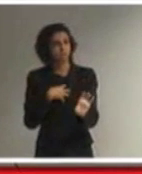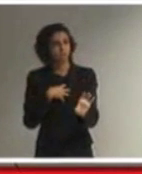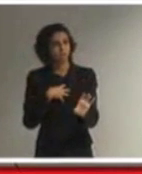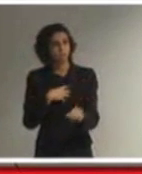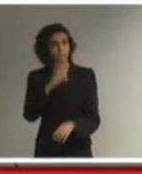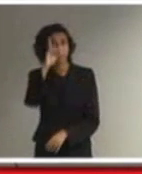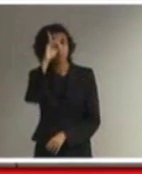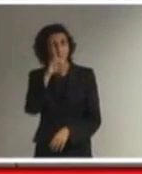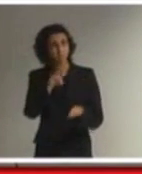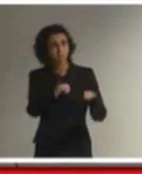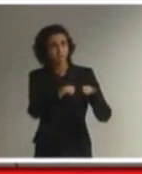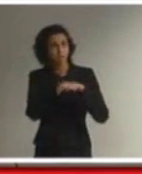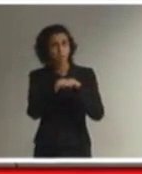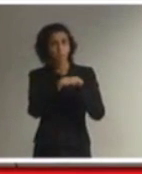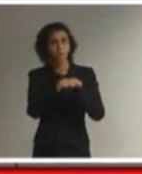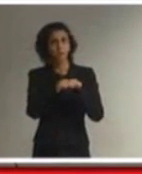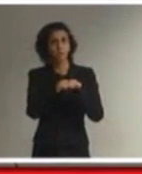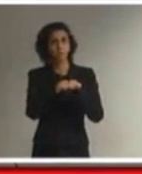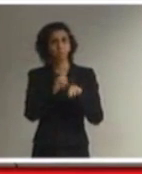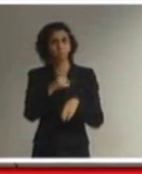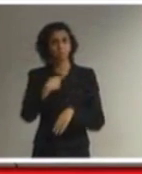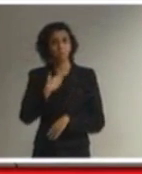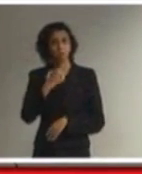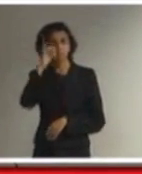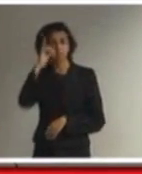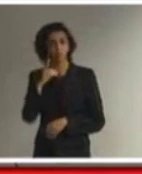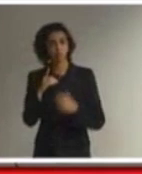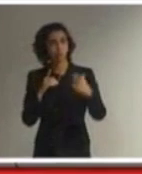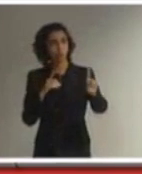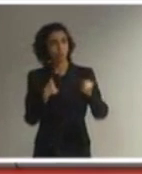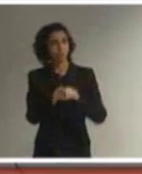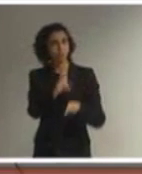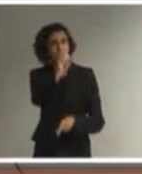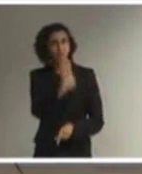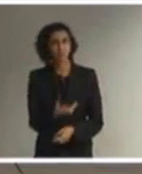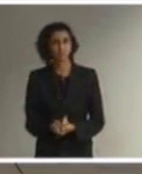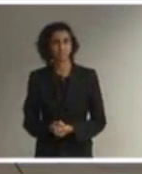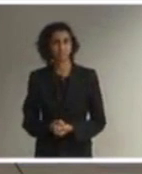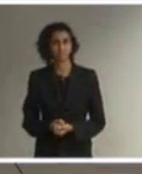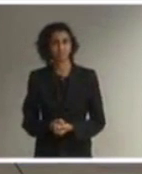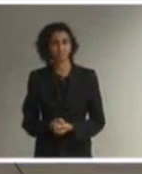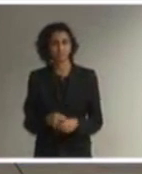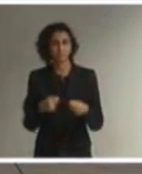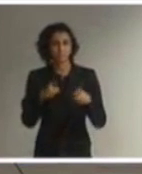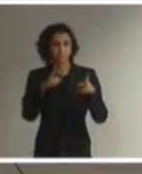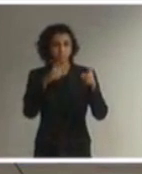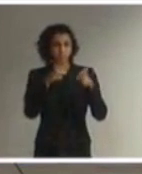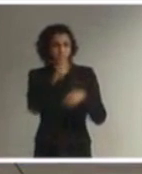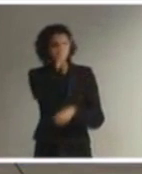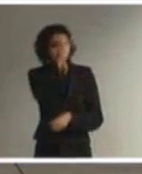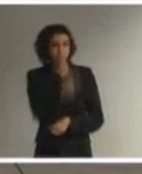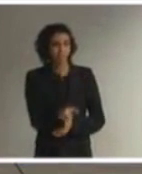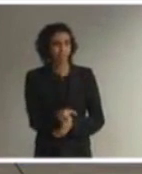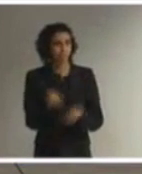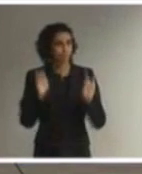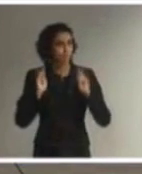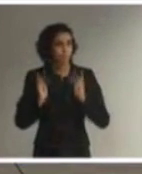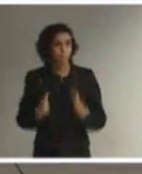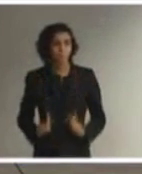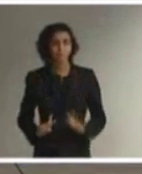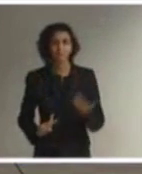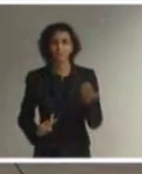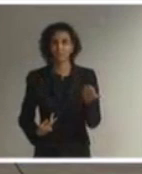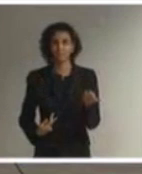que você quer para si próprio reconheça no outro um ser humano que